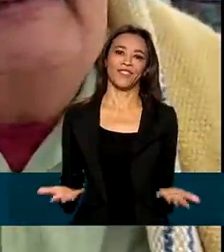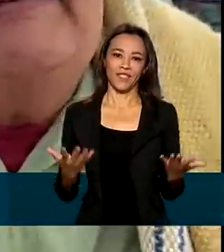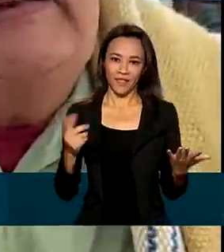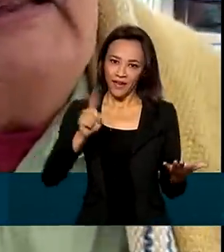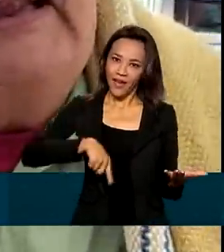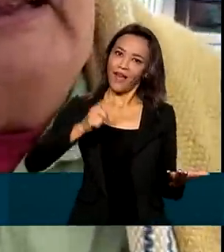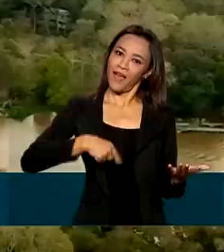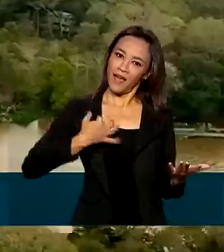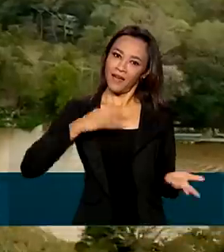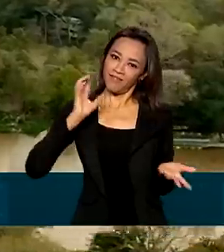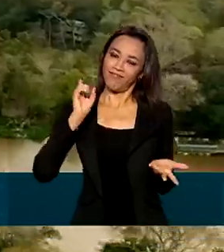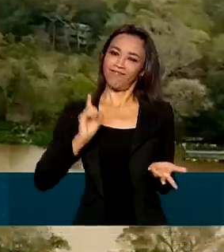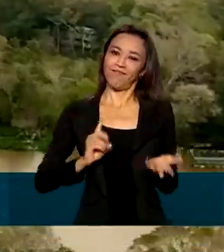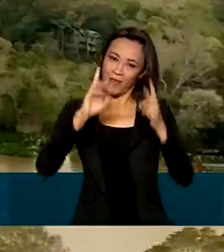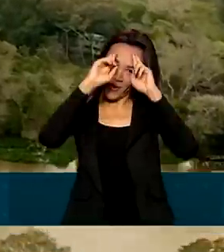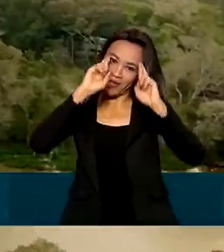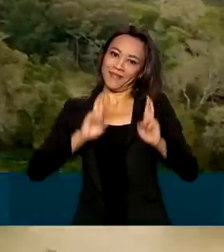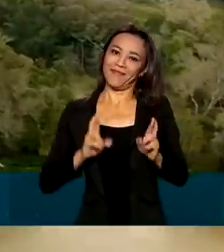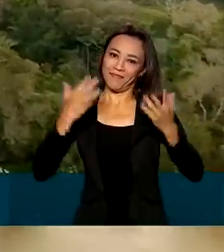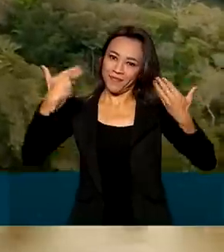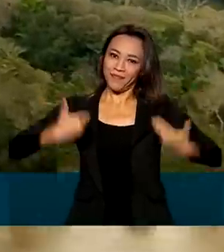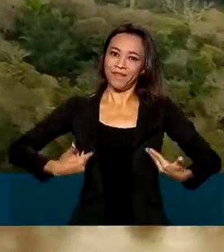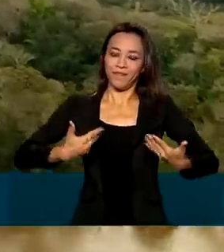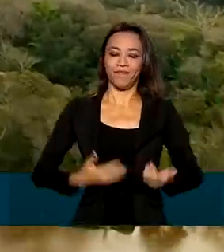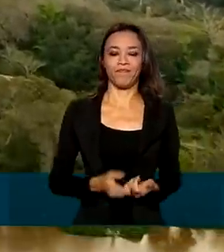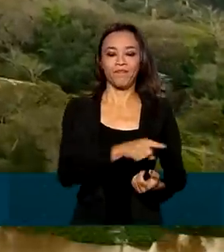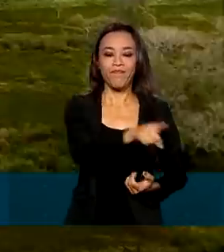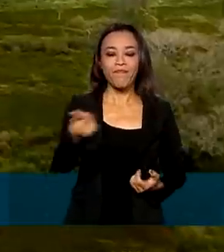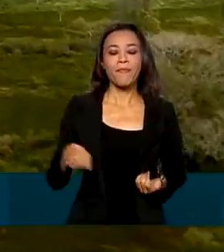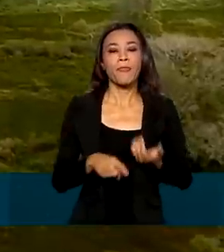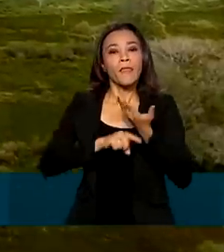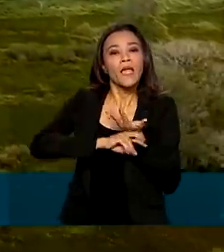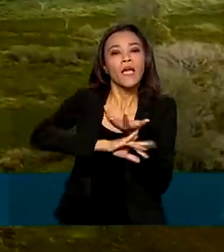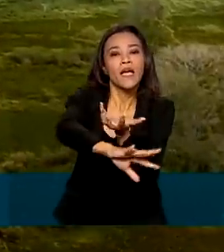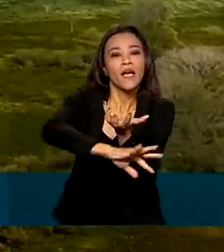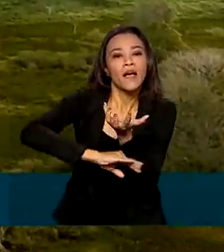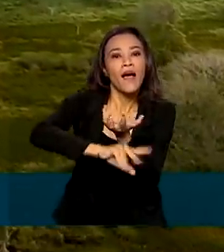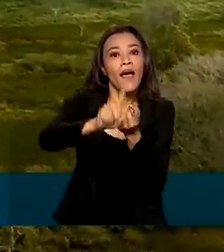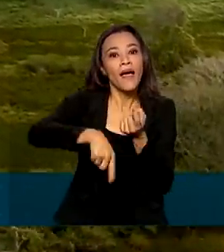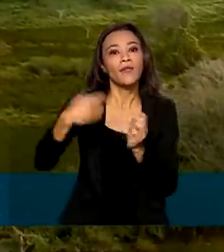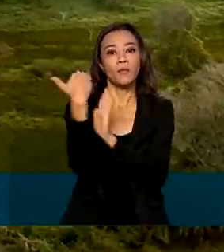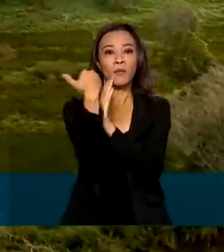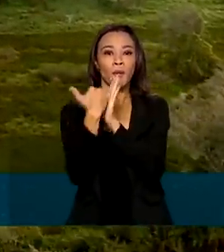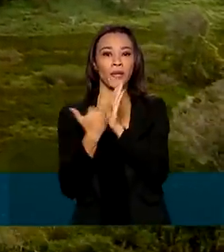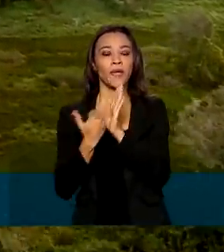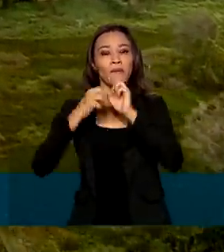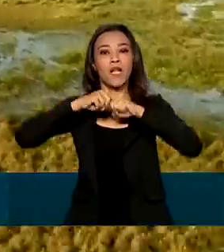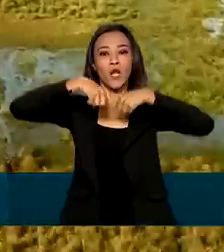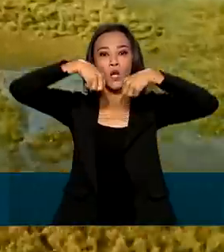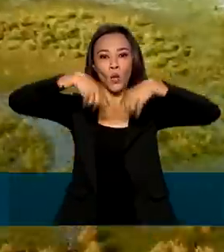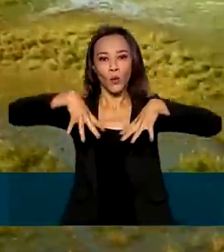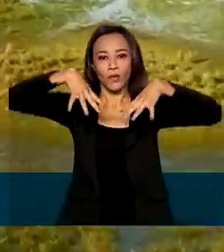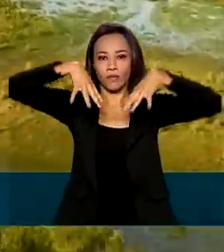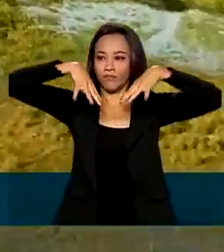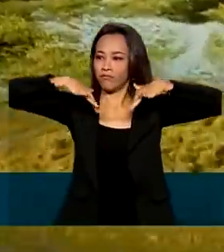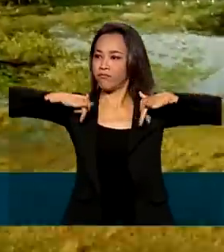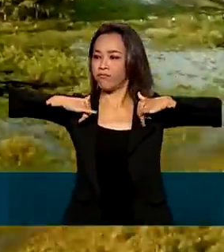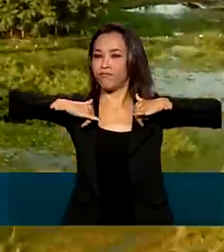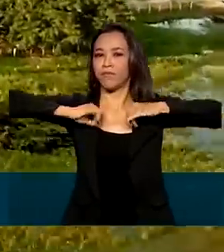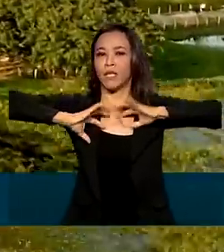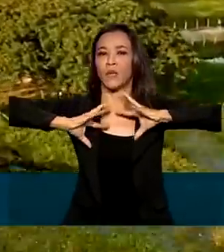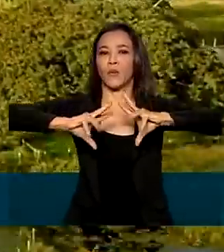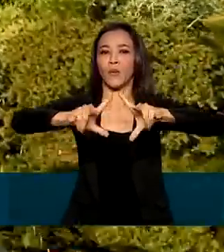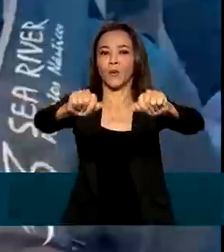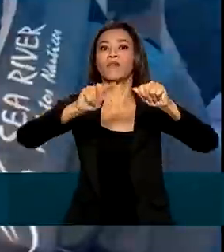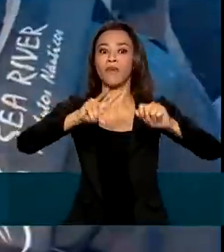nossa dignidade cidadã. O Ilumina Pantanal faz parte do programa Luz para Todos e vai atender 2.900 famílias